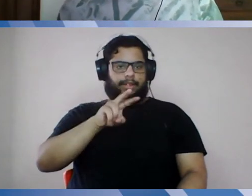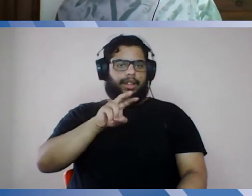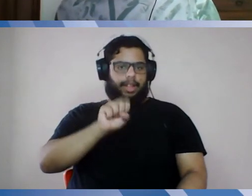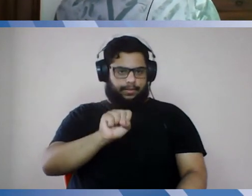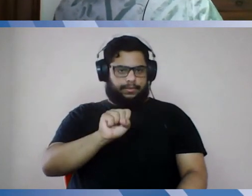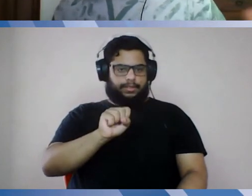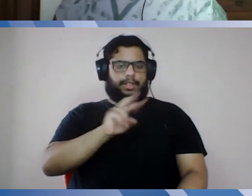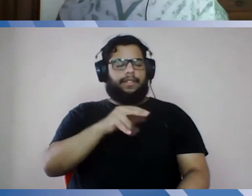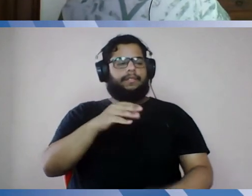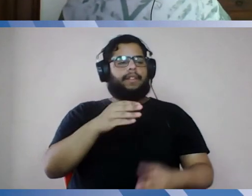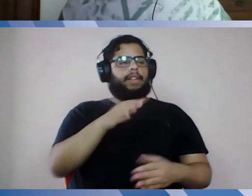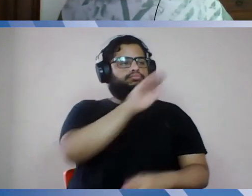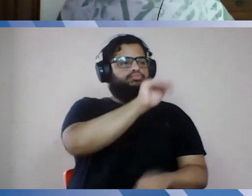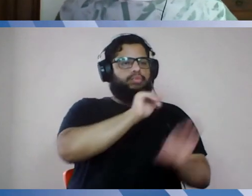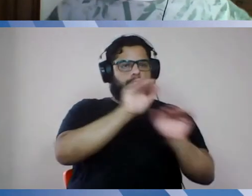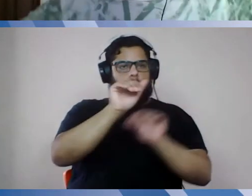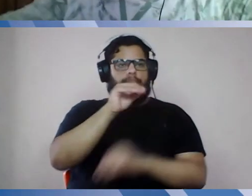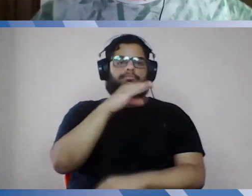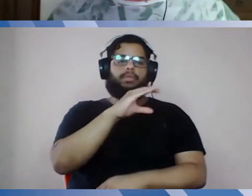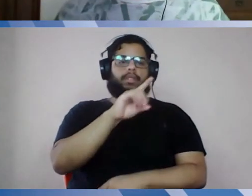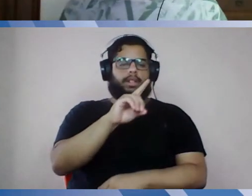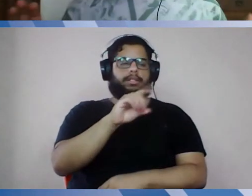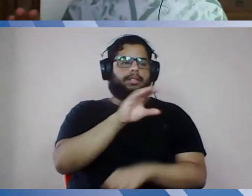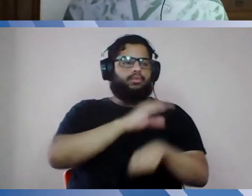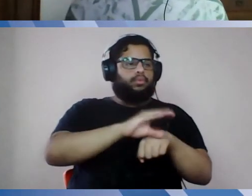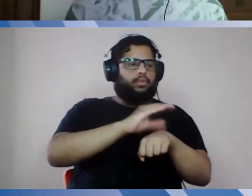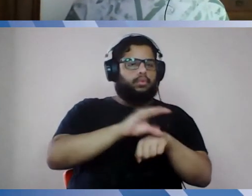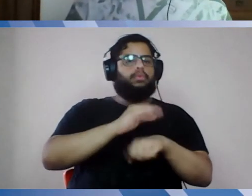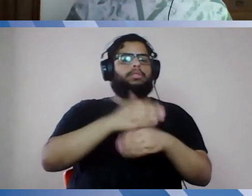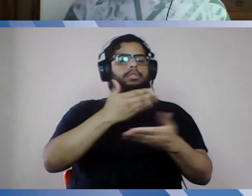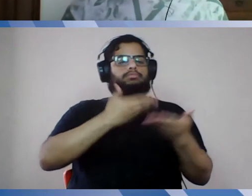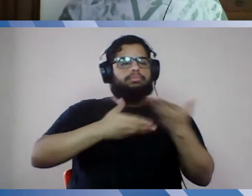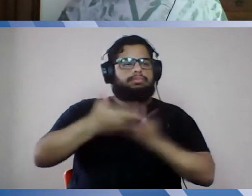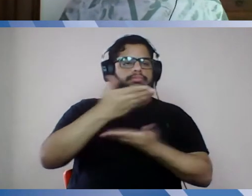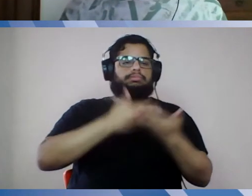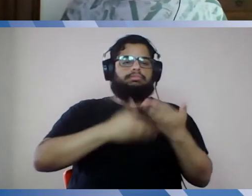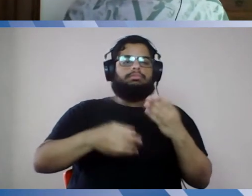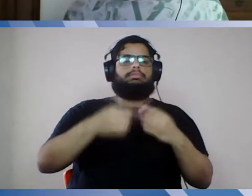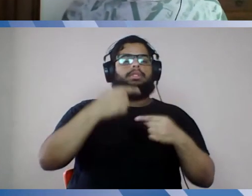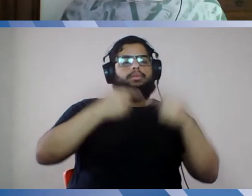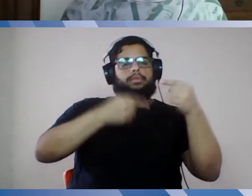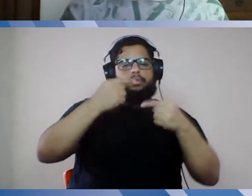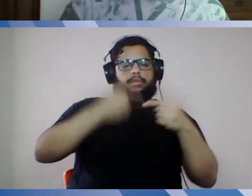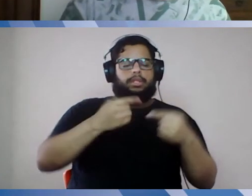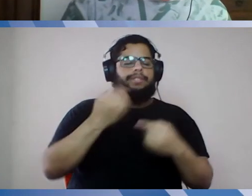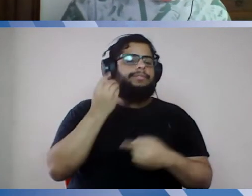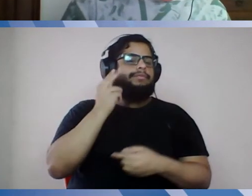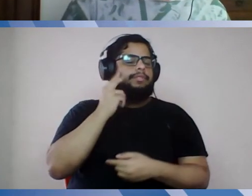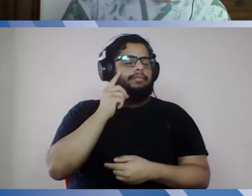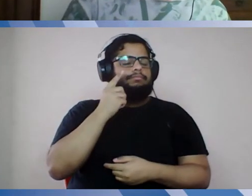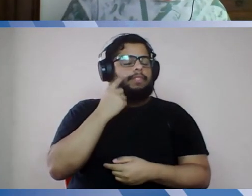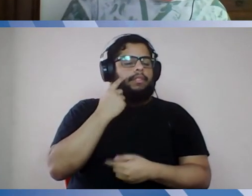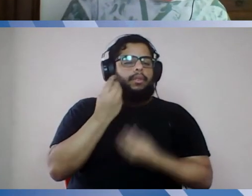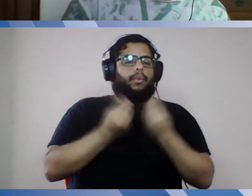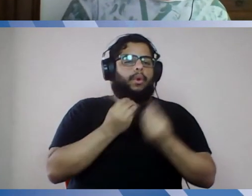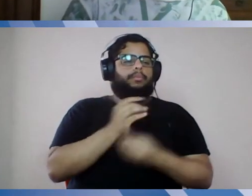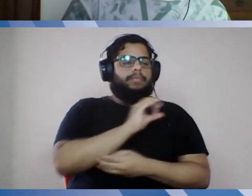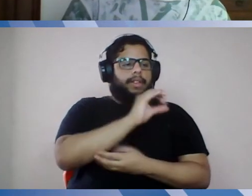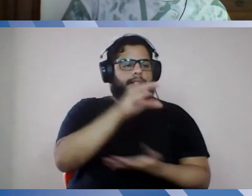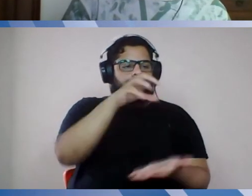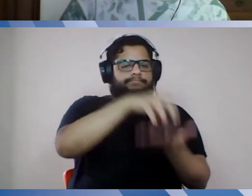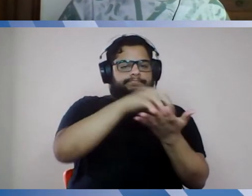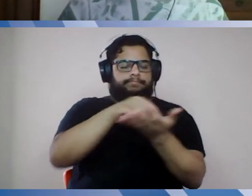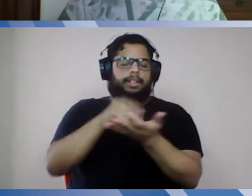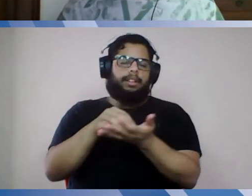curso e cada coordenação e ver como que conduz isso em cada curso e em cada departamento para poder dar